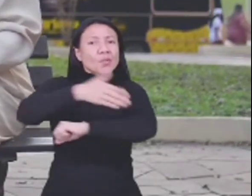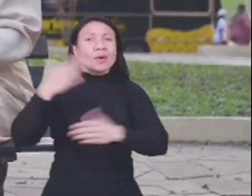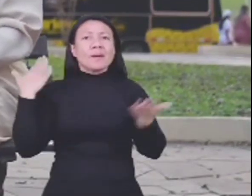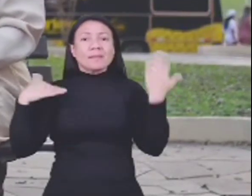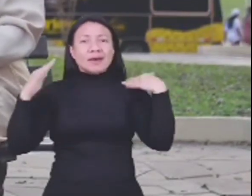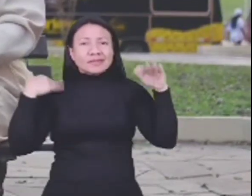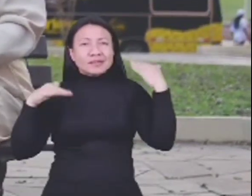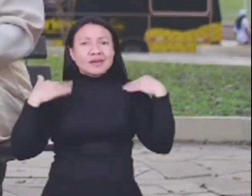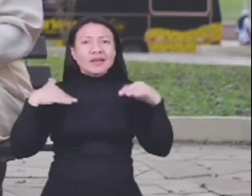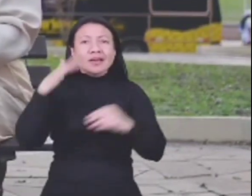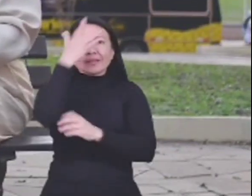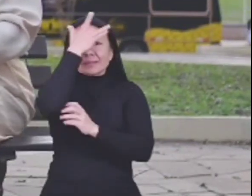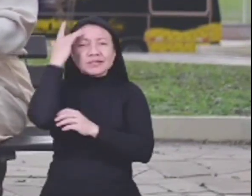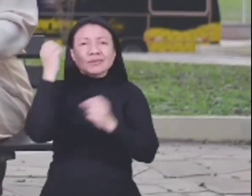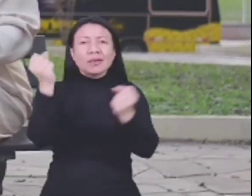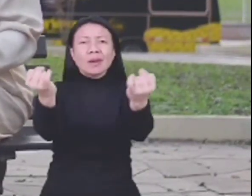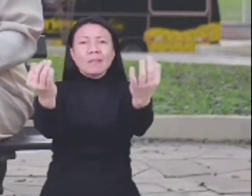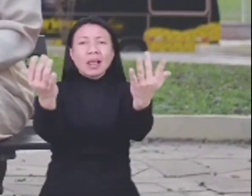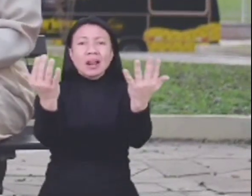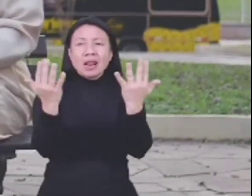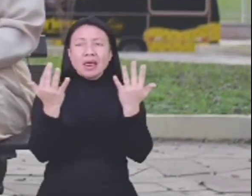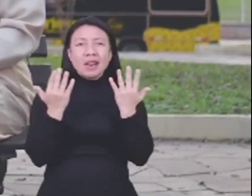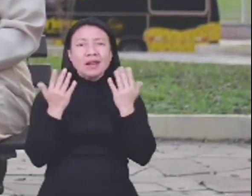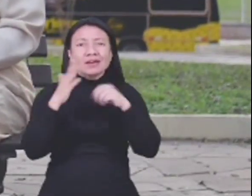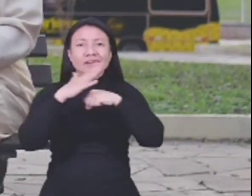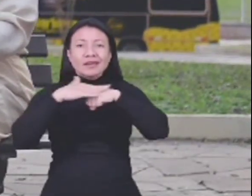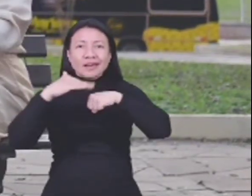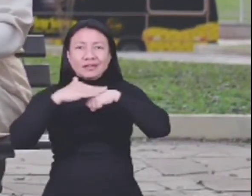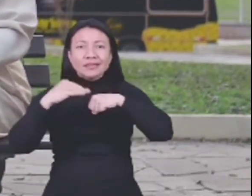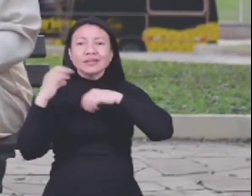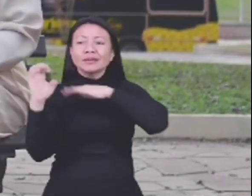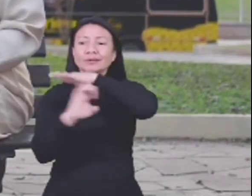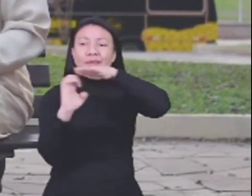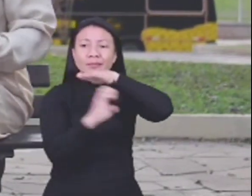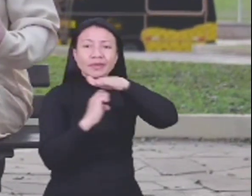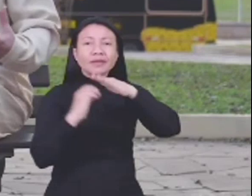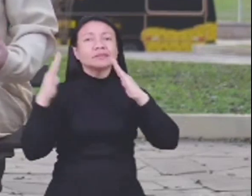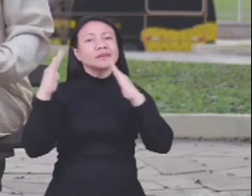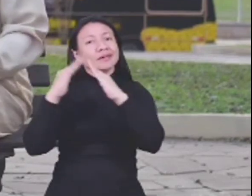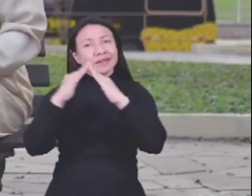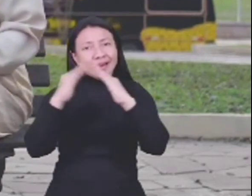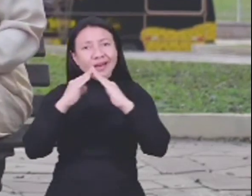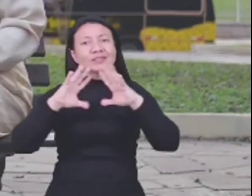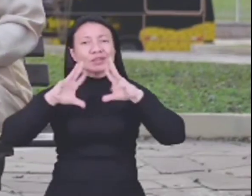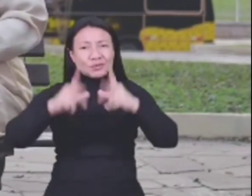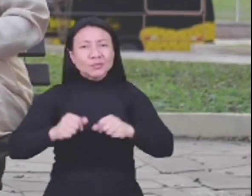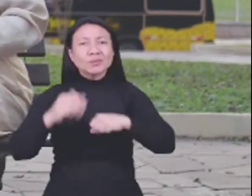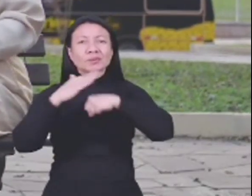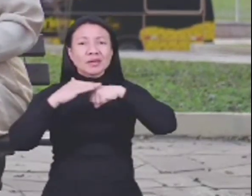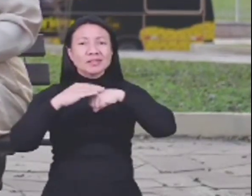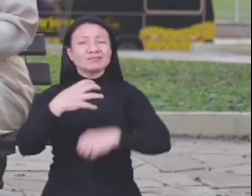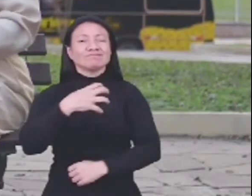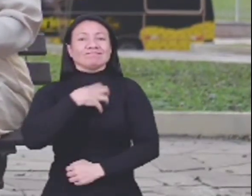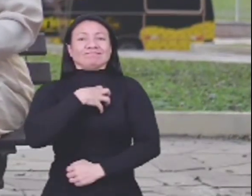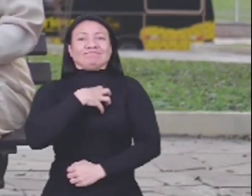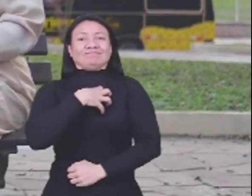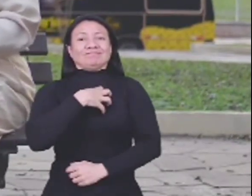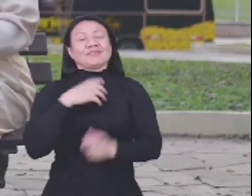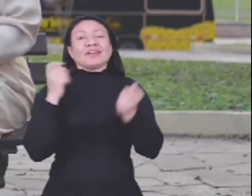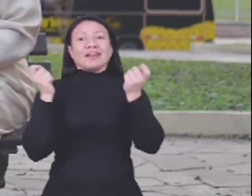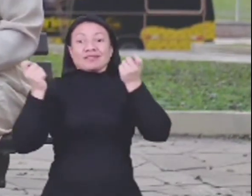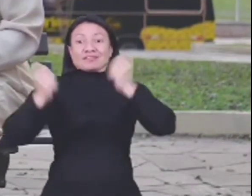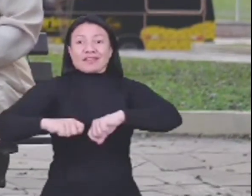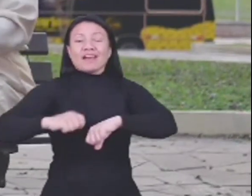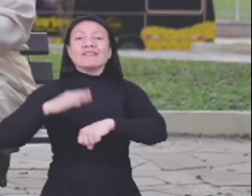ruas, recebo o carinho das pessoas, nas empresas, nas casas, eu sinto que eu estou